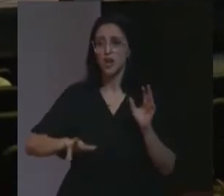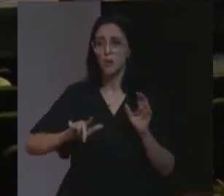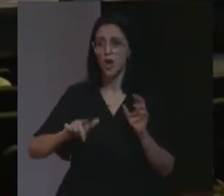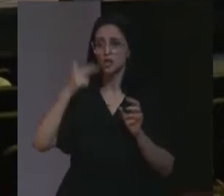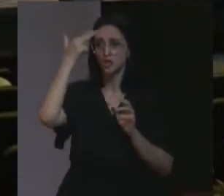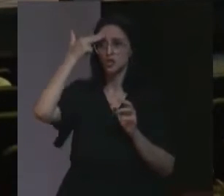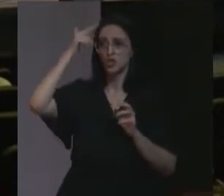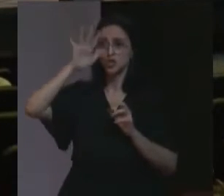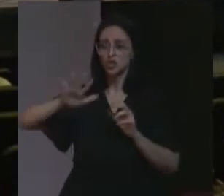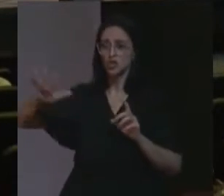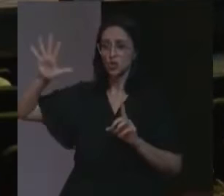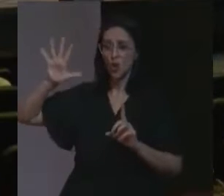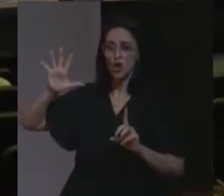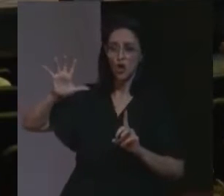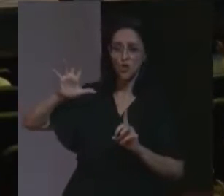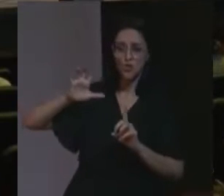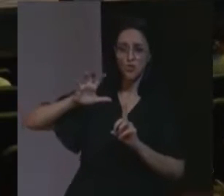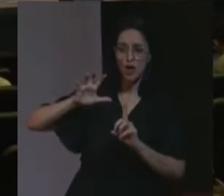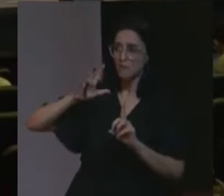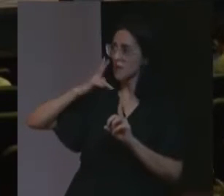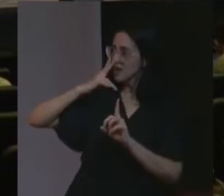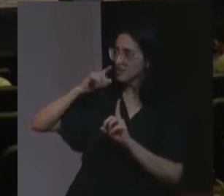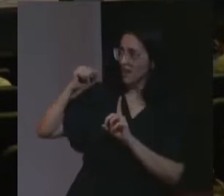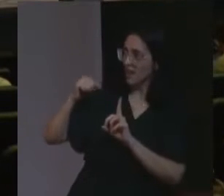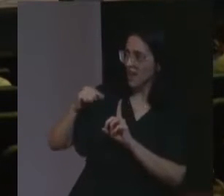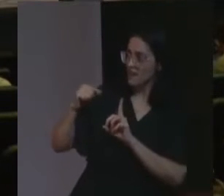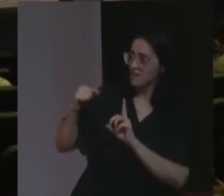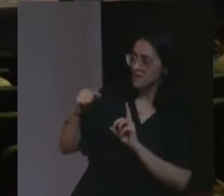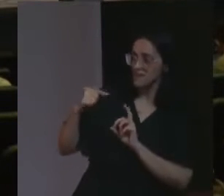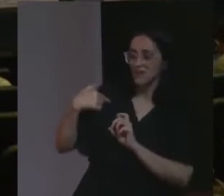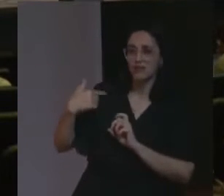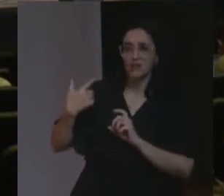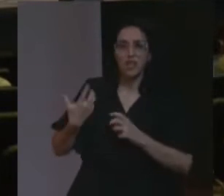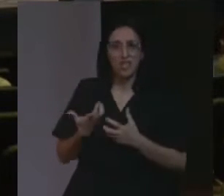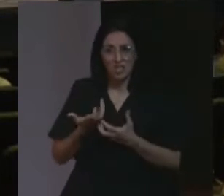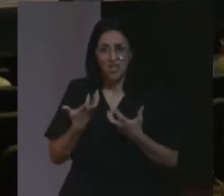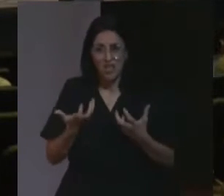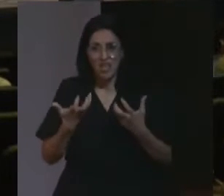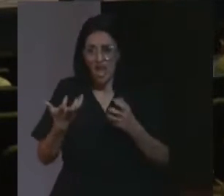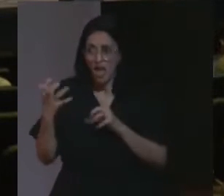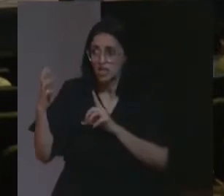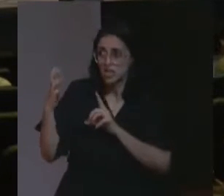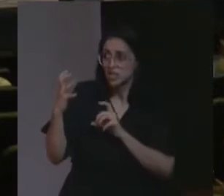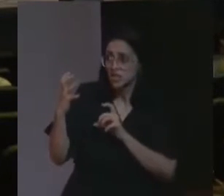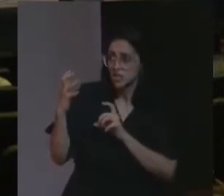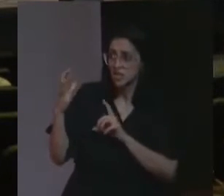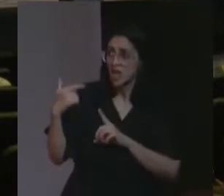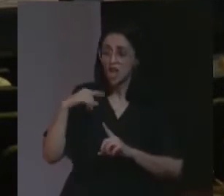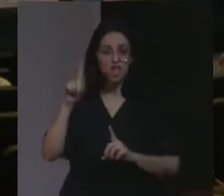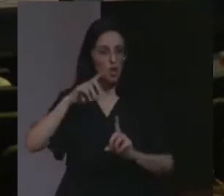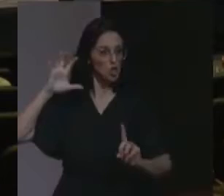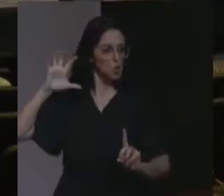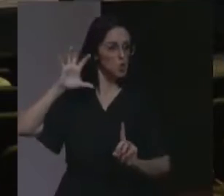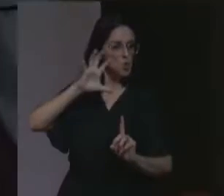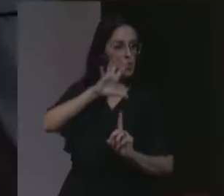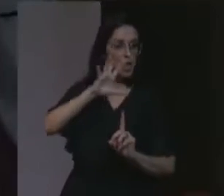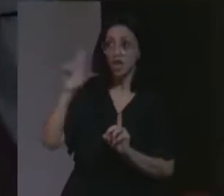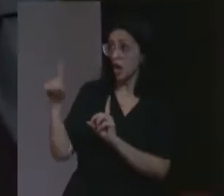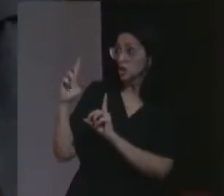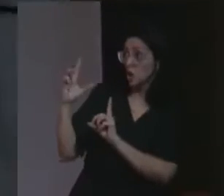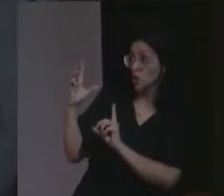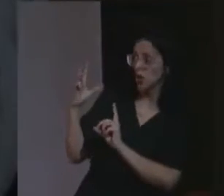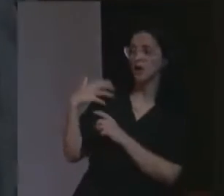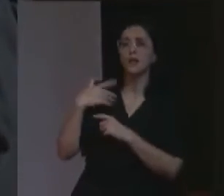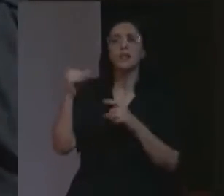o sonho do opressor é se tornar o oprimido. Nós não queremos ser o opressor, nós queremos ser